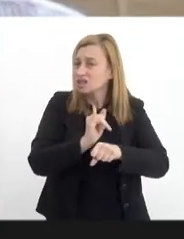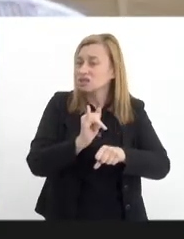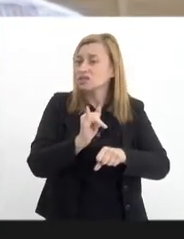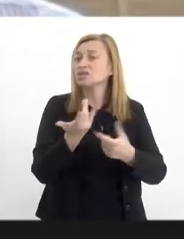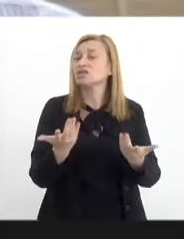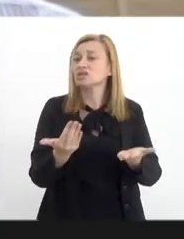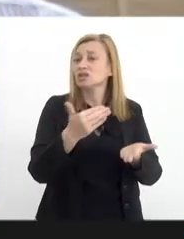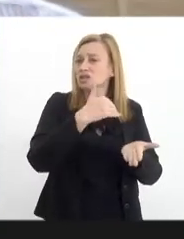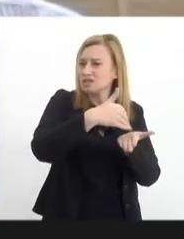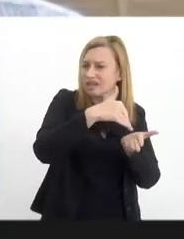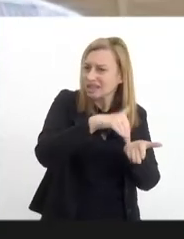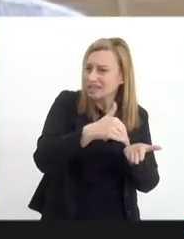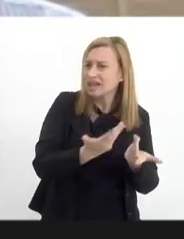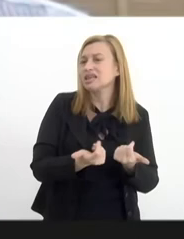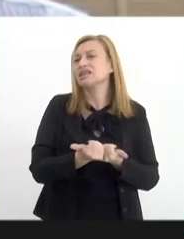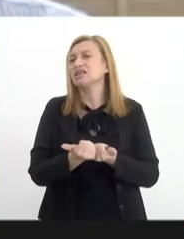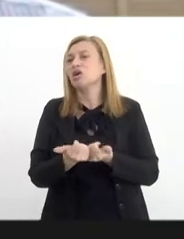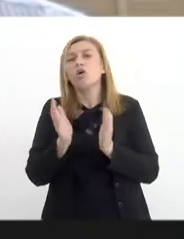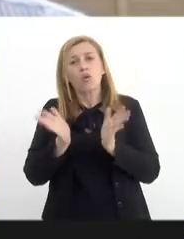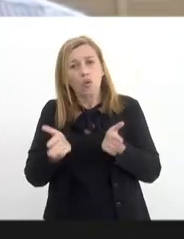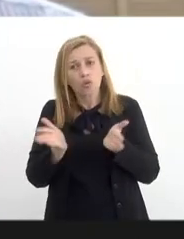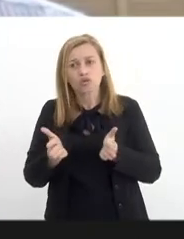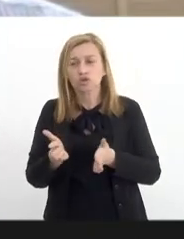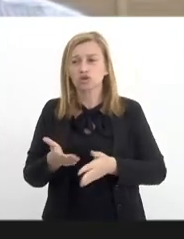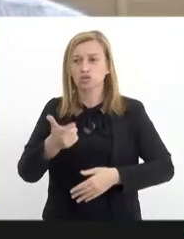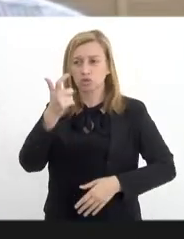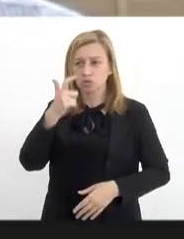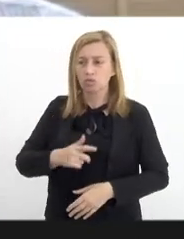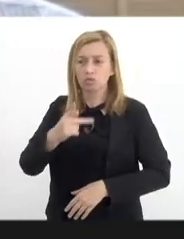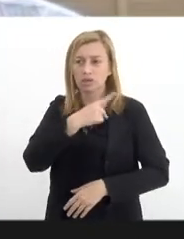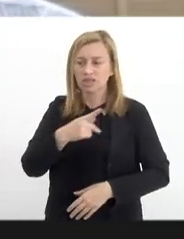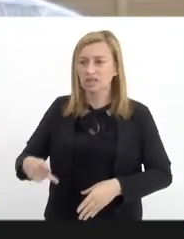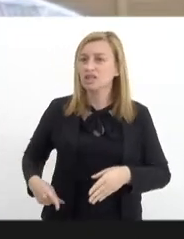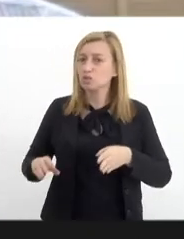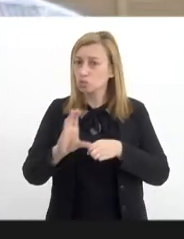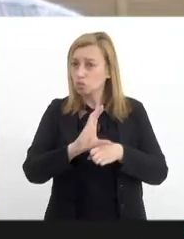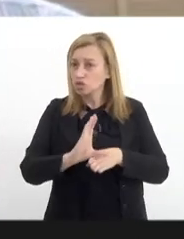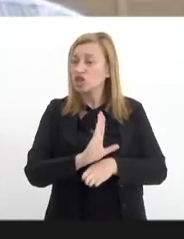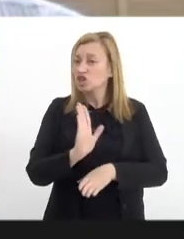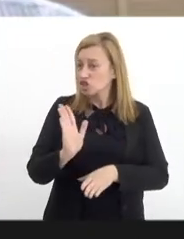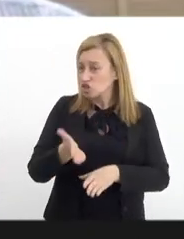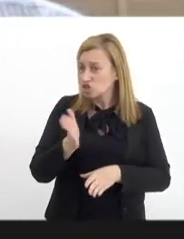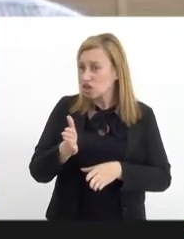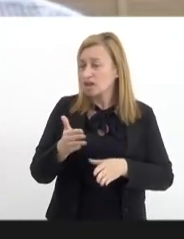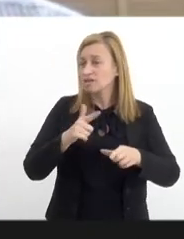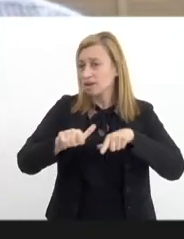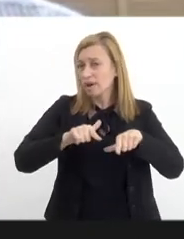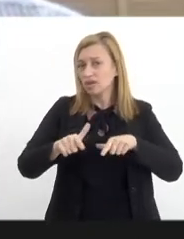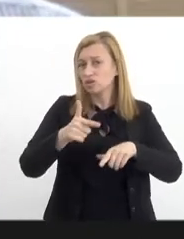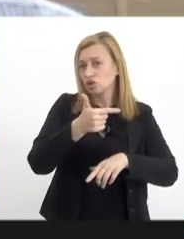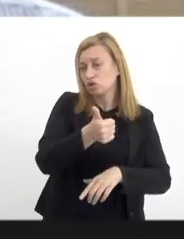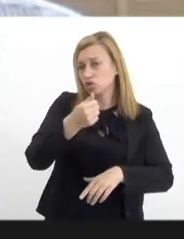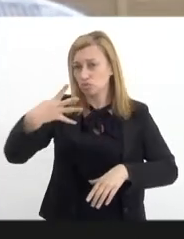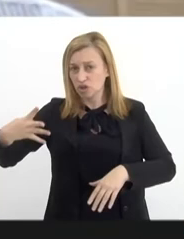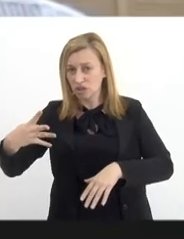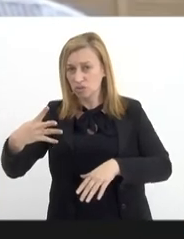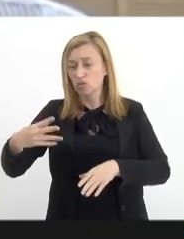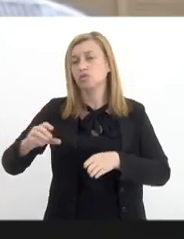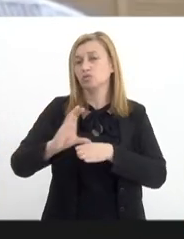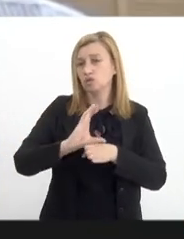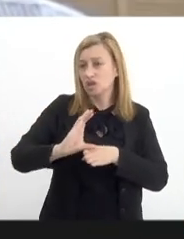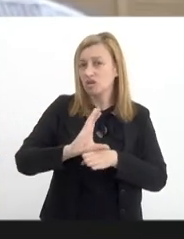as secretarias, eu hoje estou como presidente do Conselho, eu já atuo desde 2014 como conselheiro,